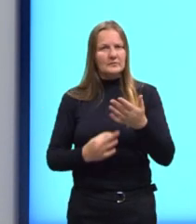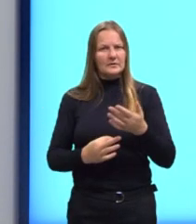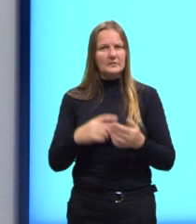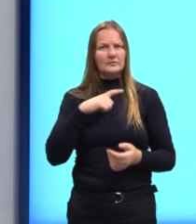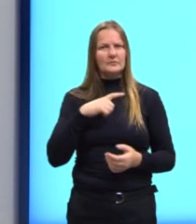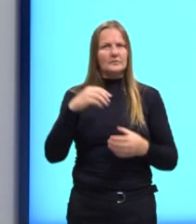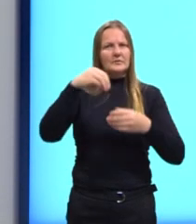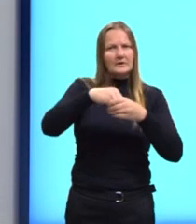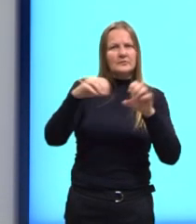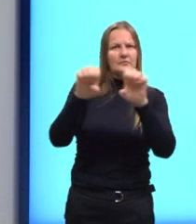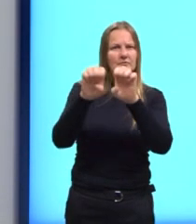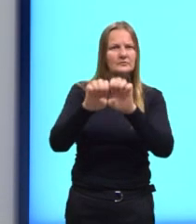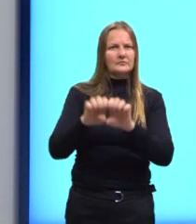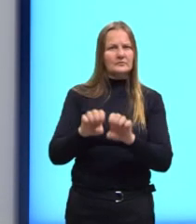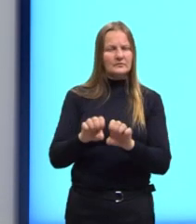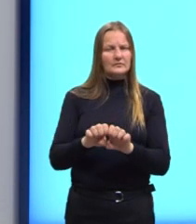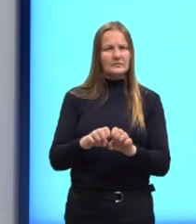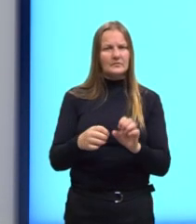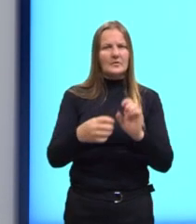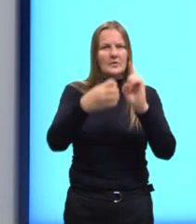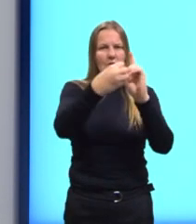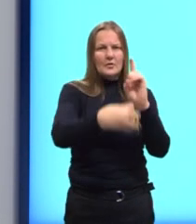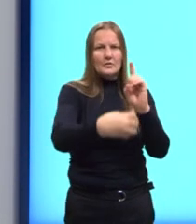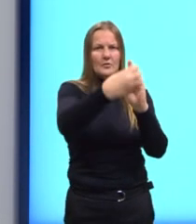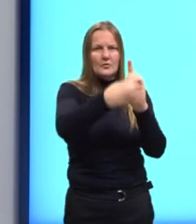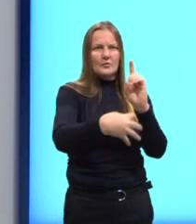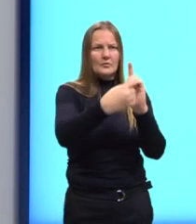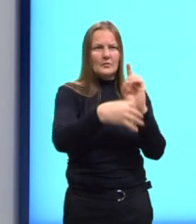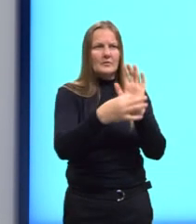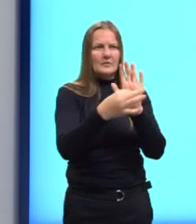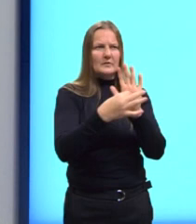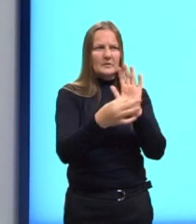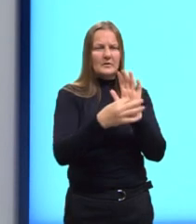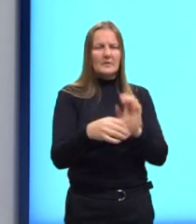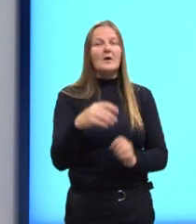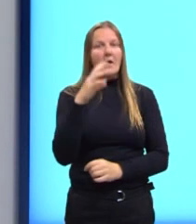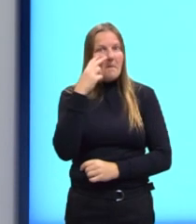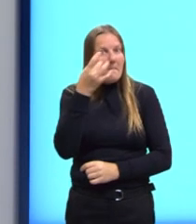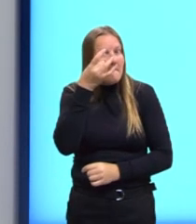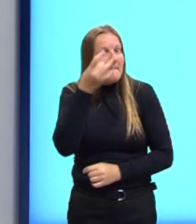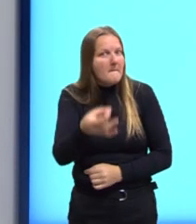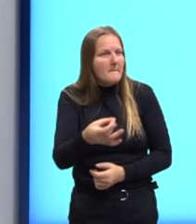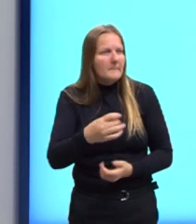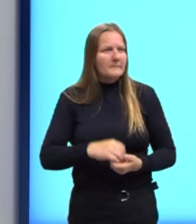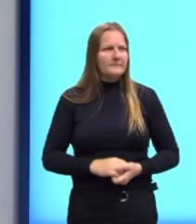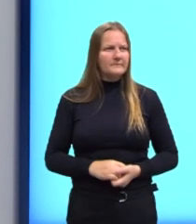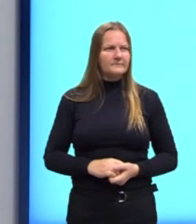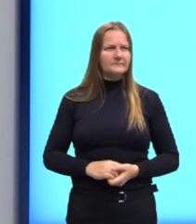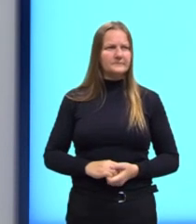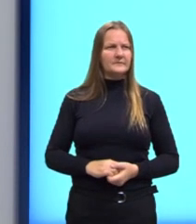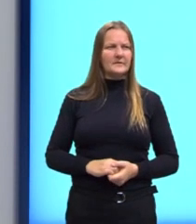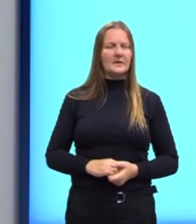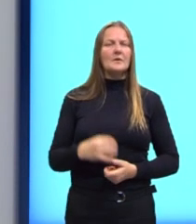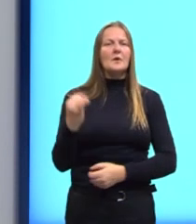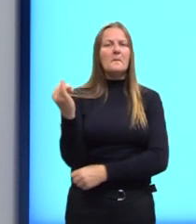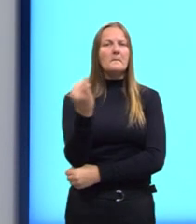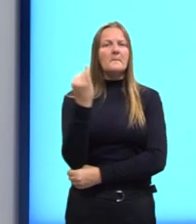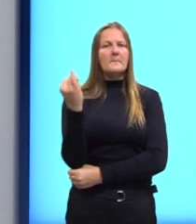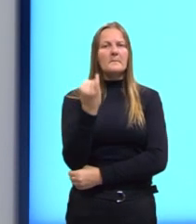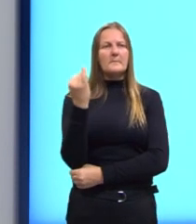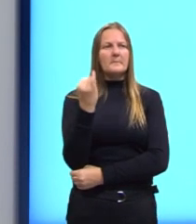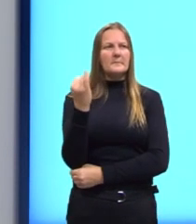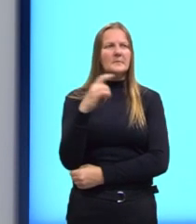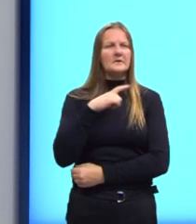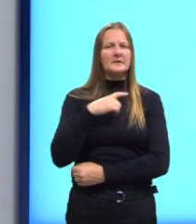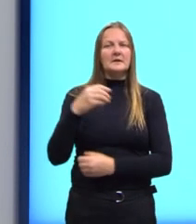da estrutura dissertativa argumentativa. Então, muita atenção. Fundamental, precisa